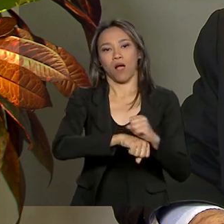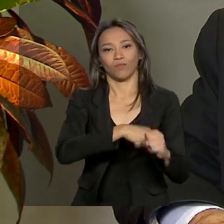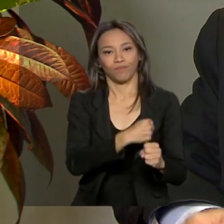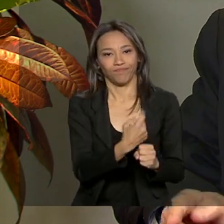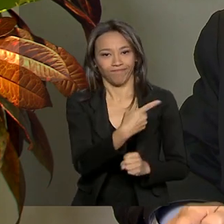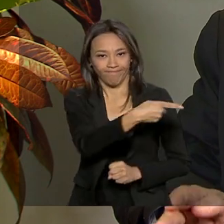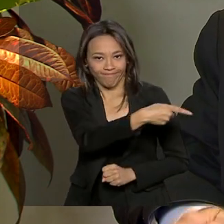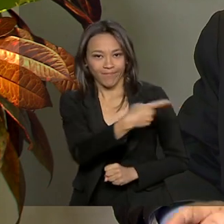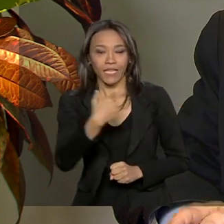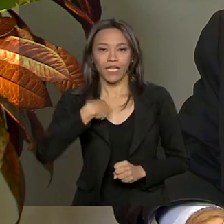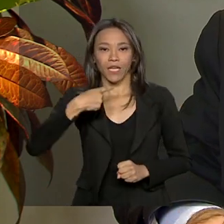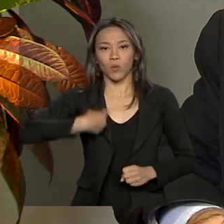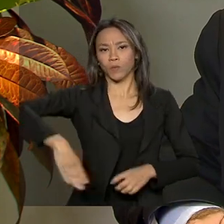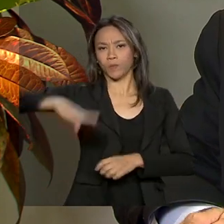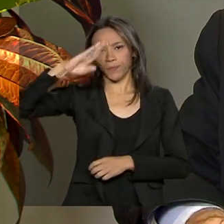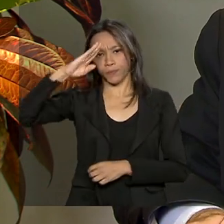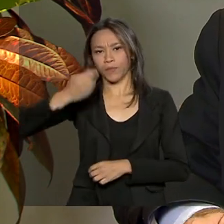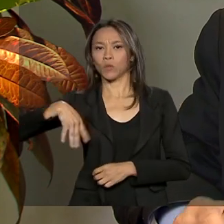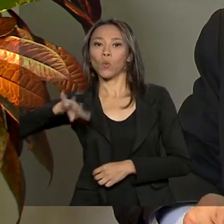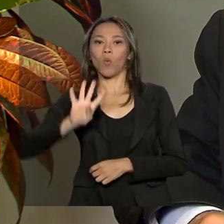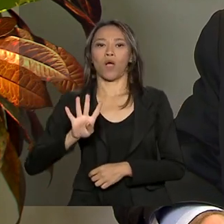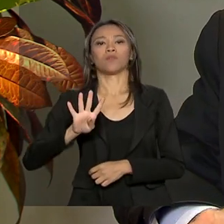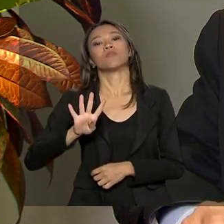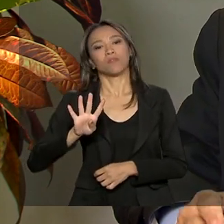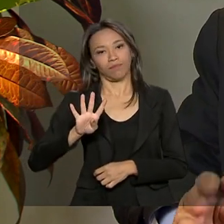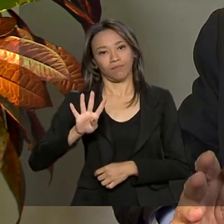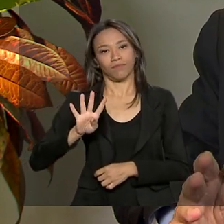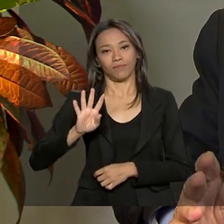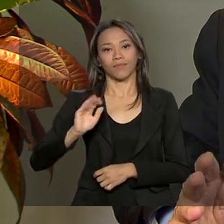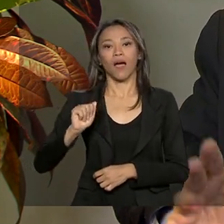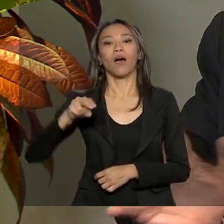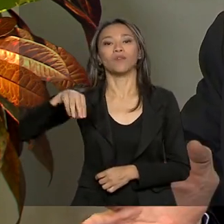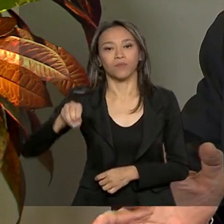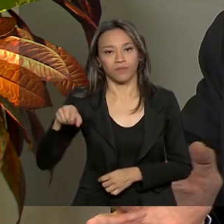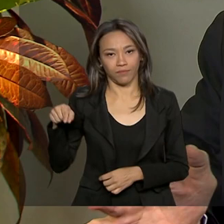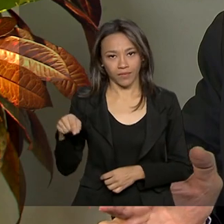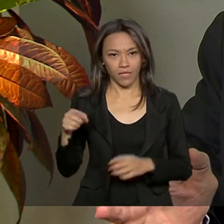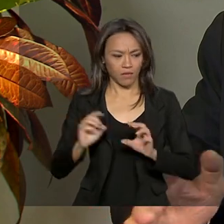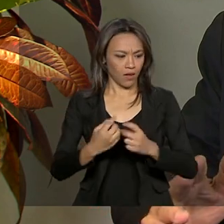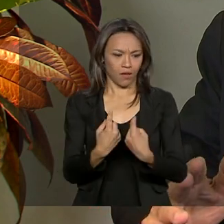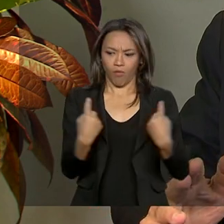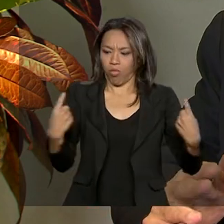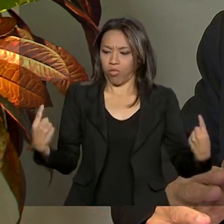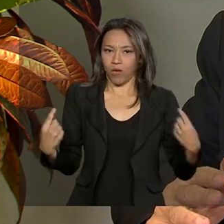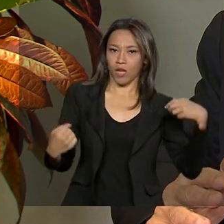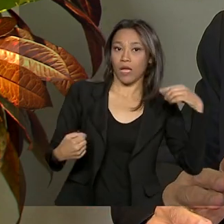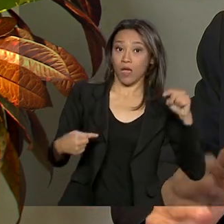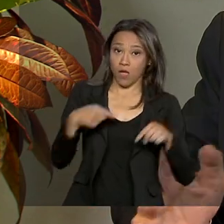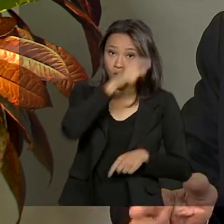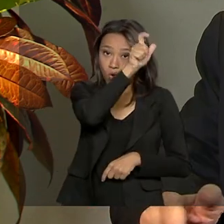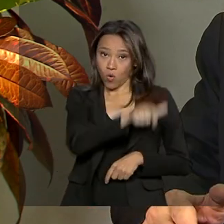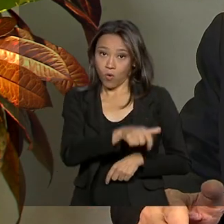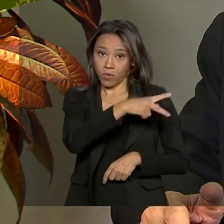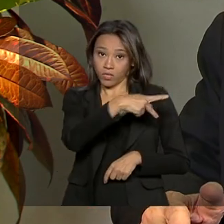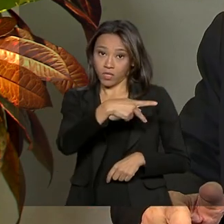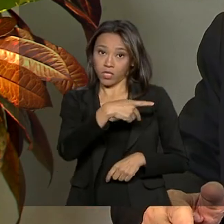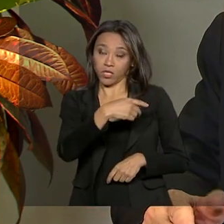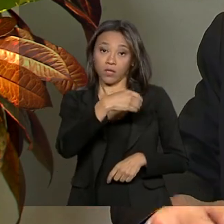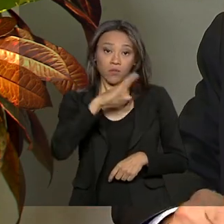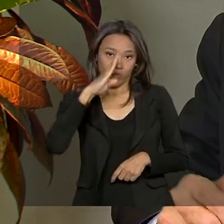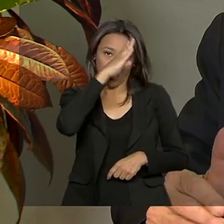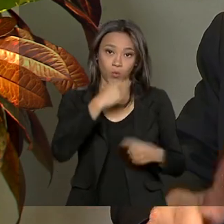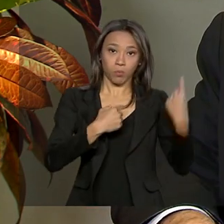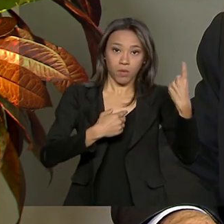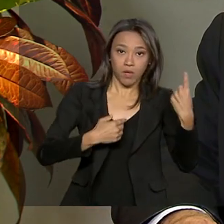do quarto ano. Então, era uma distância grande. Eu sabia que ele era da equipe de